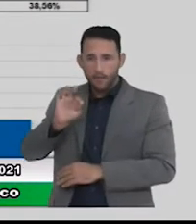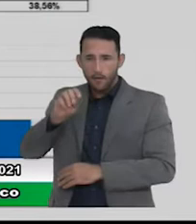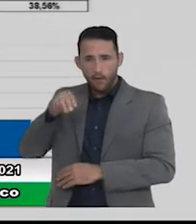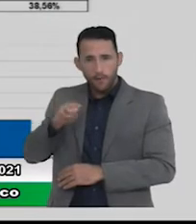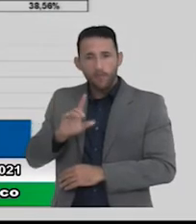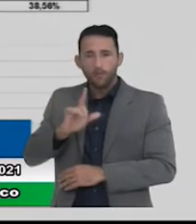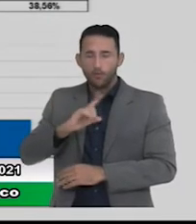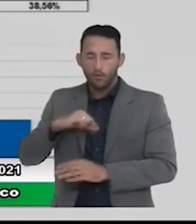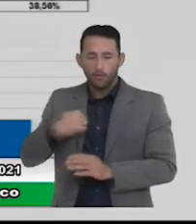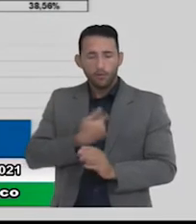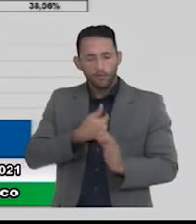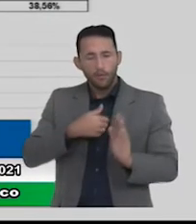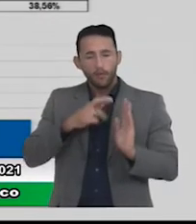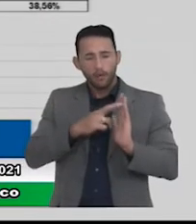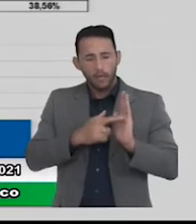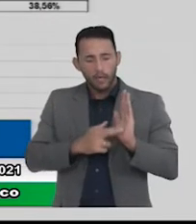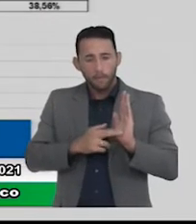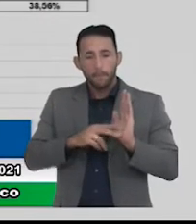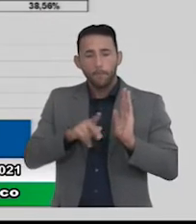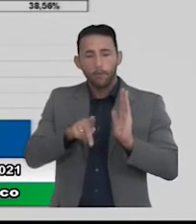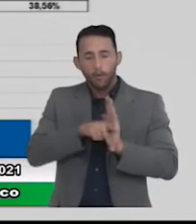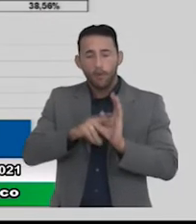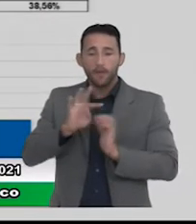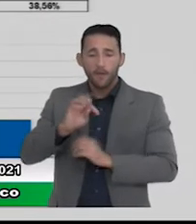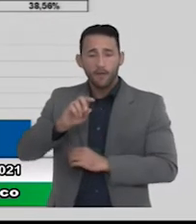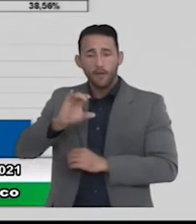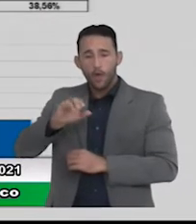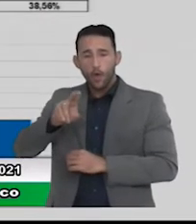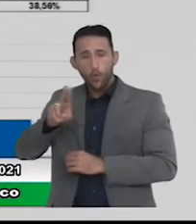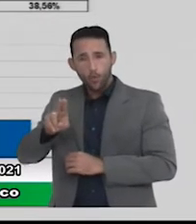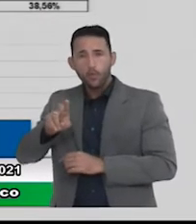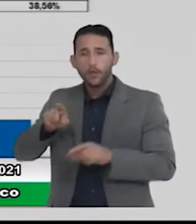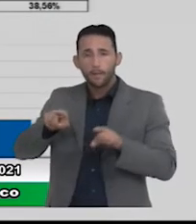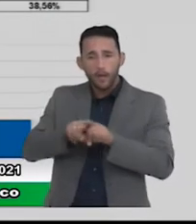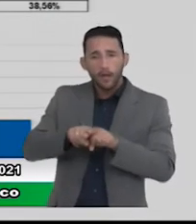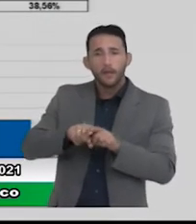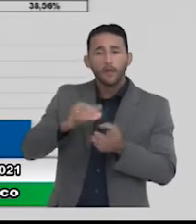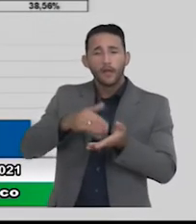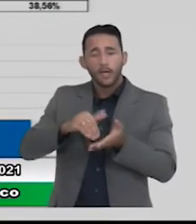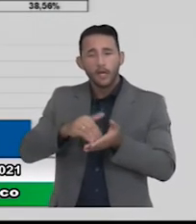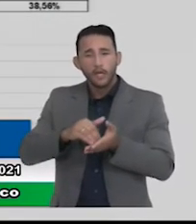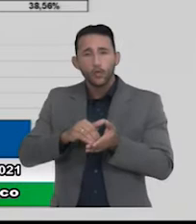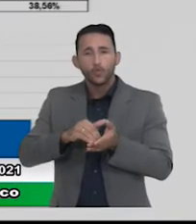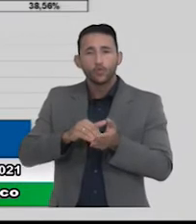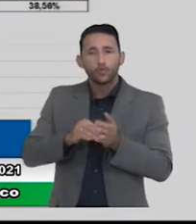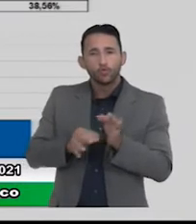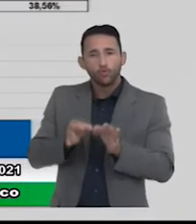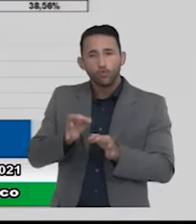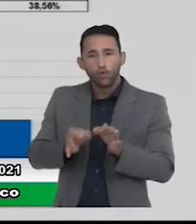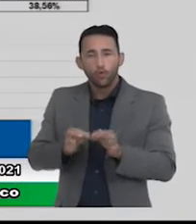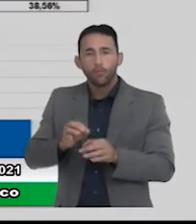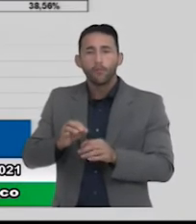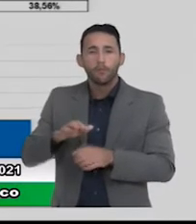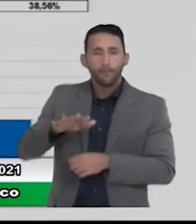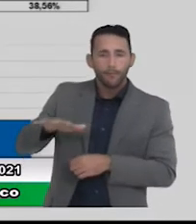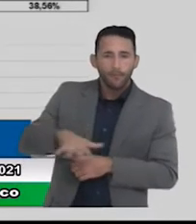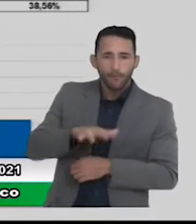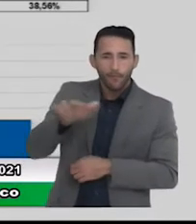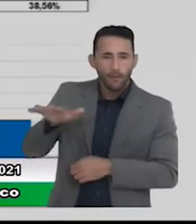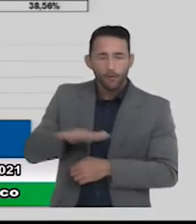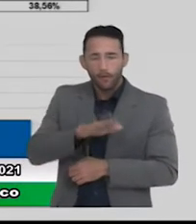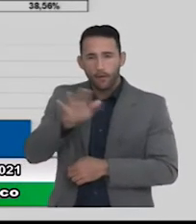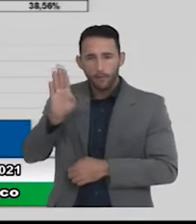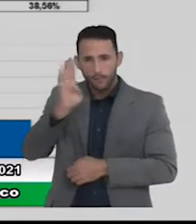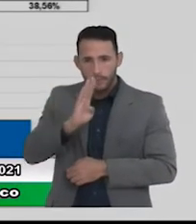regidos pelo Tribunal de Contas do Estado e pela Secretaria do Tesouro Nacional o Tribunal de Contas acompanha quadrimestralmente